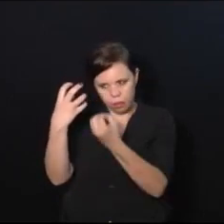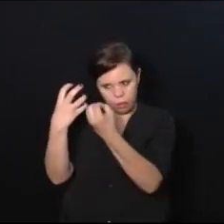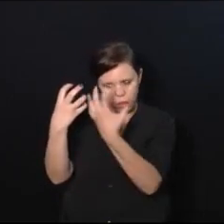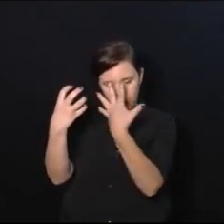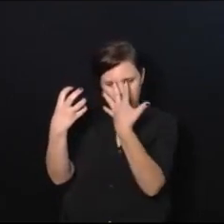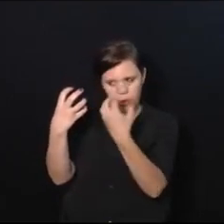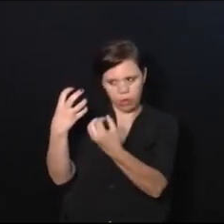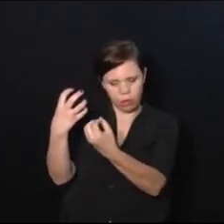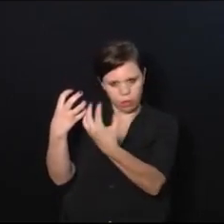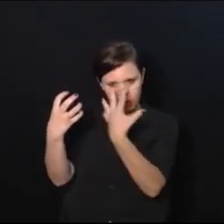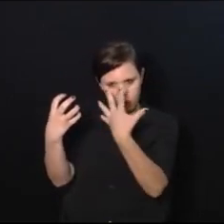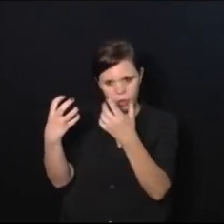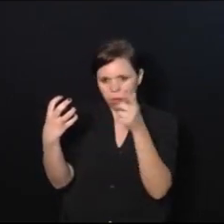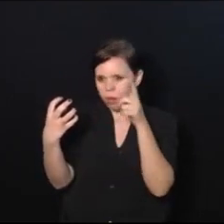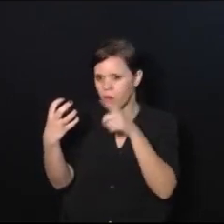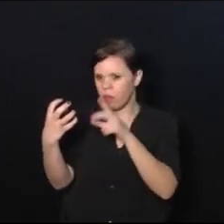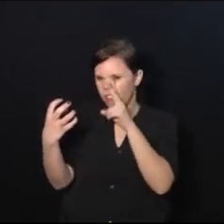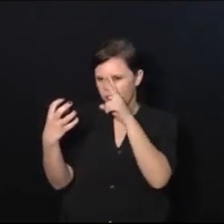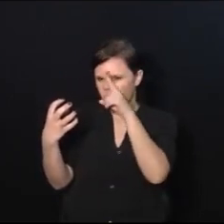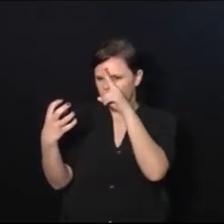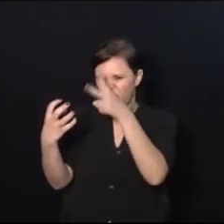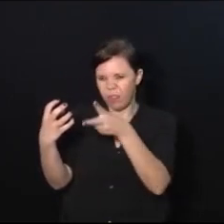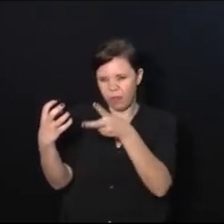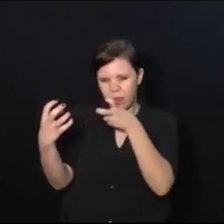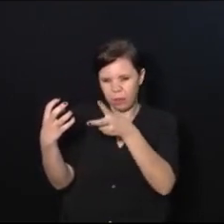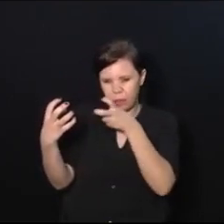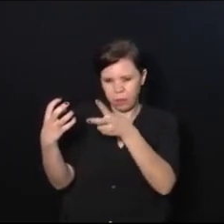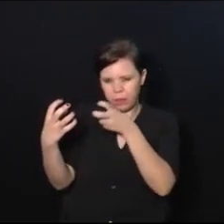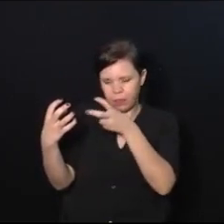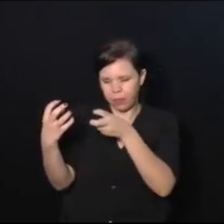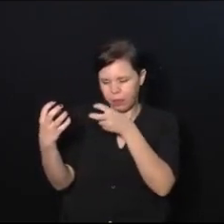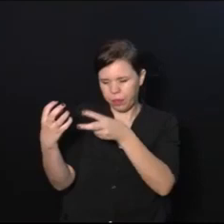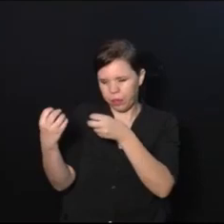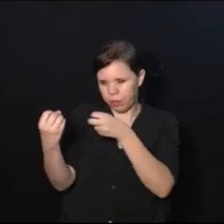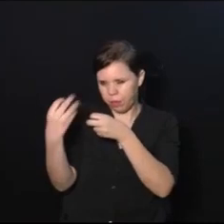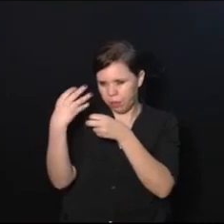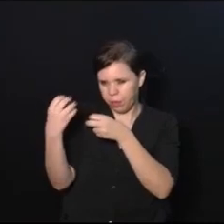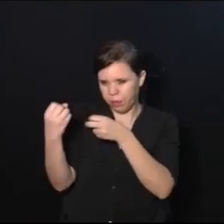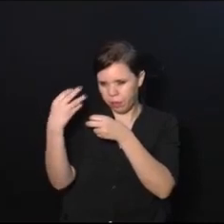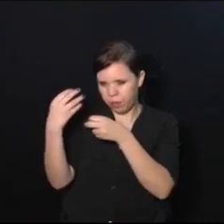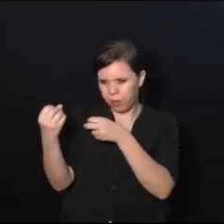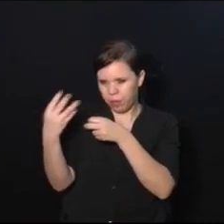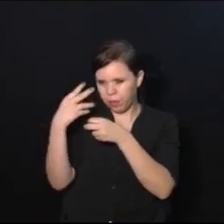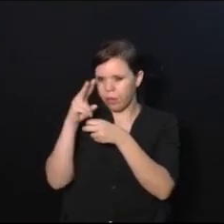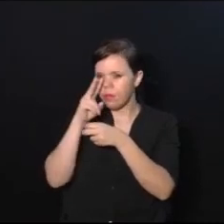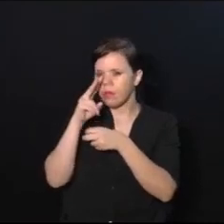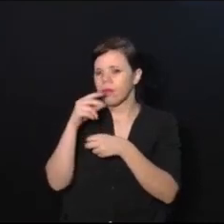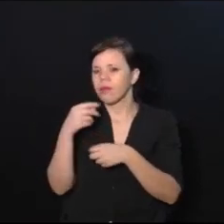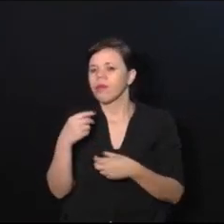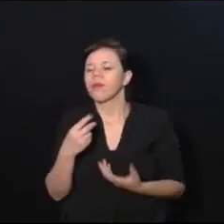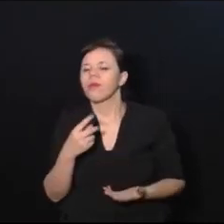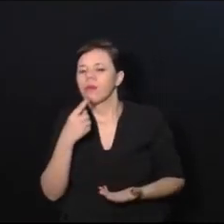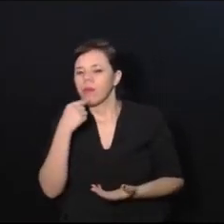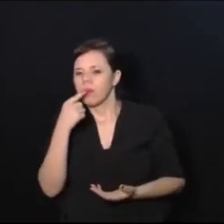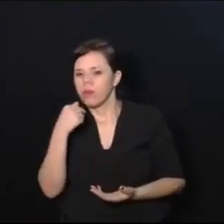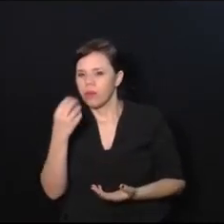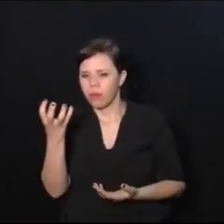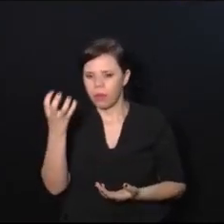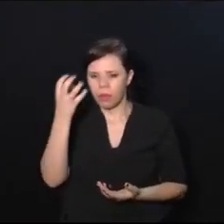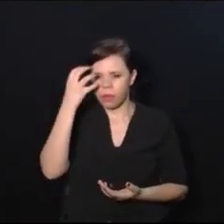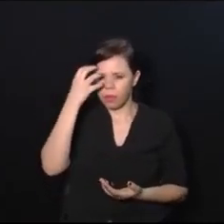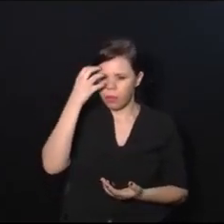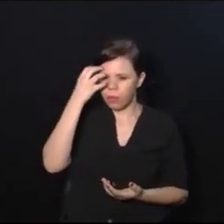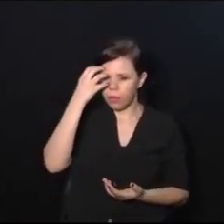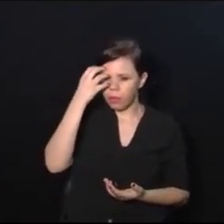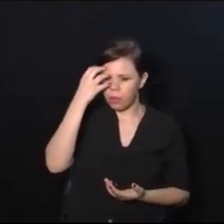forte, ela conseguia perceber aquela luzinha vermelha do mouse, porque é uma luz bem forte. E aí, ela botava encostadinho no olho